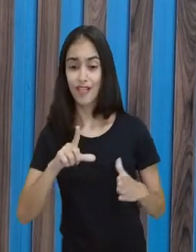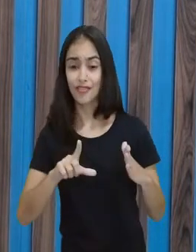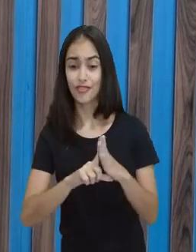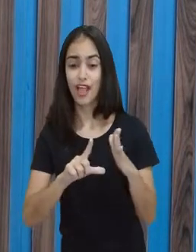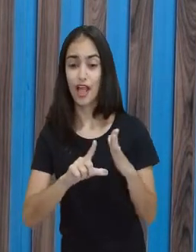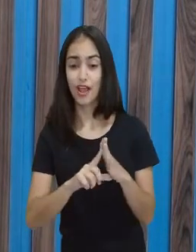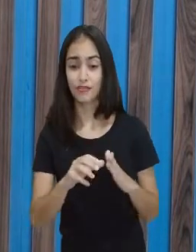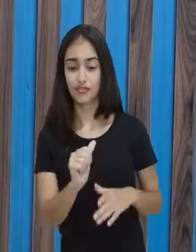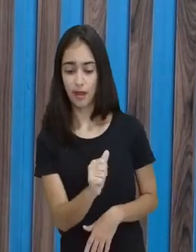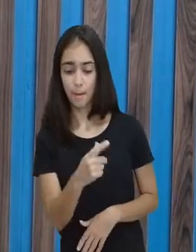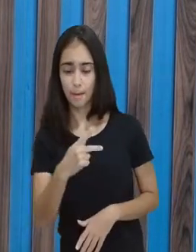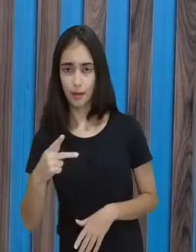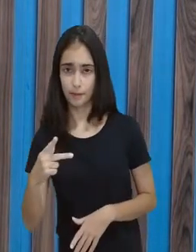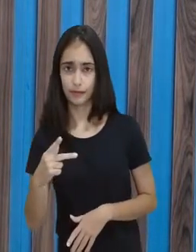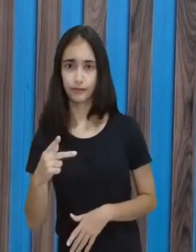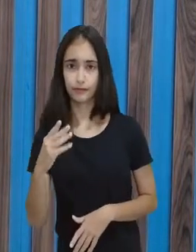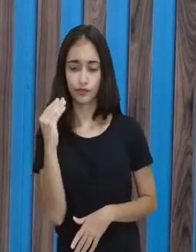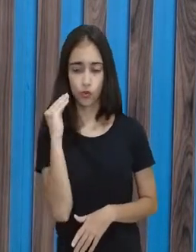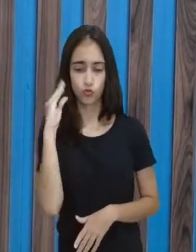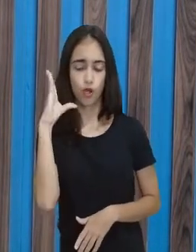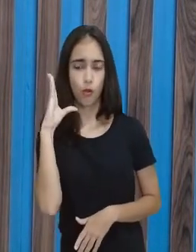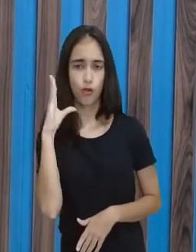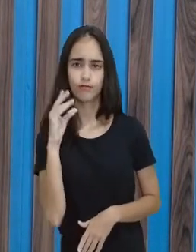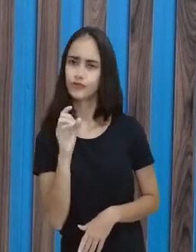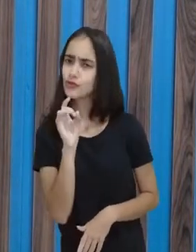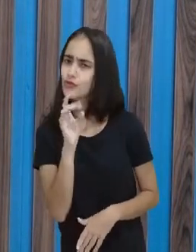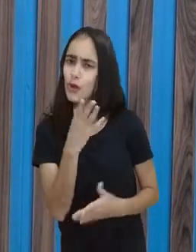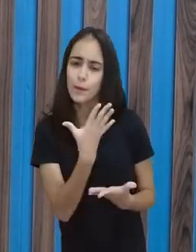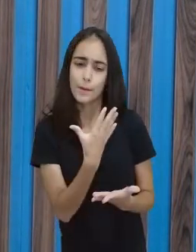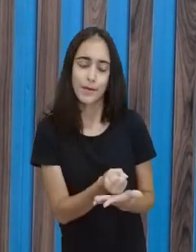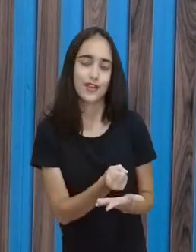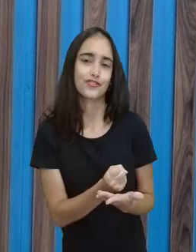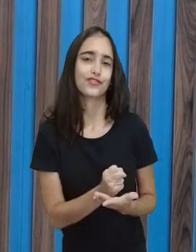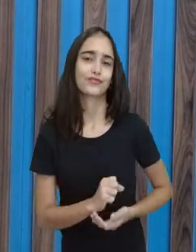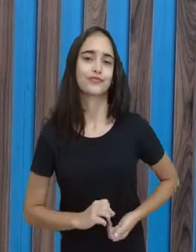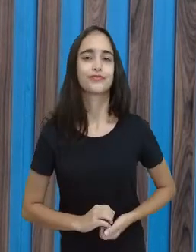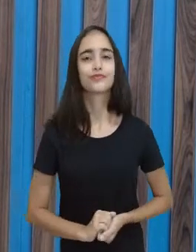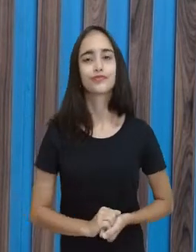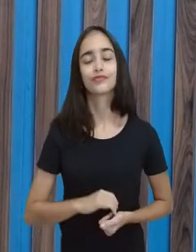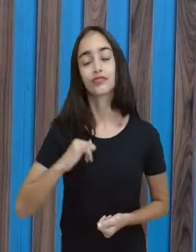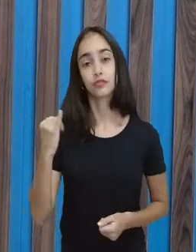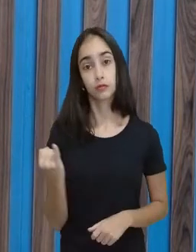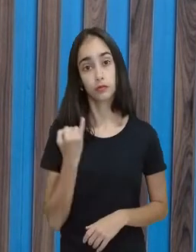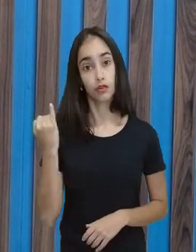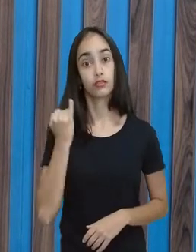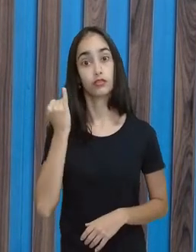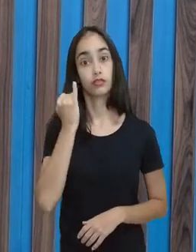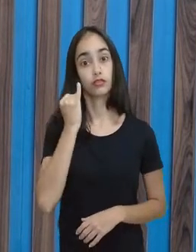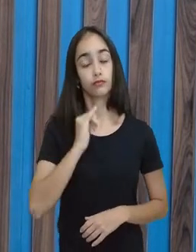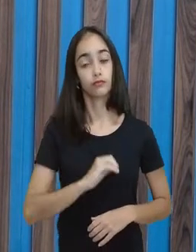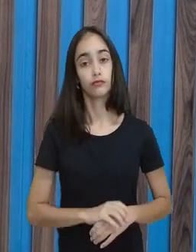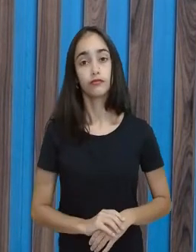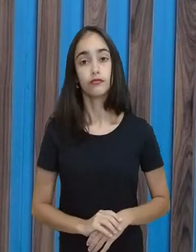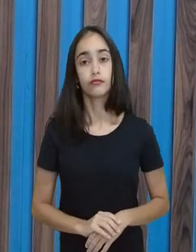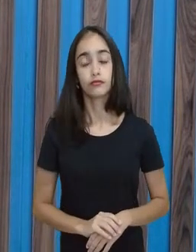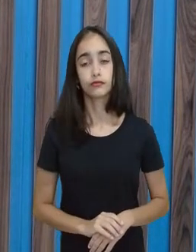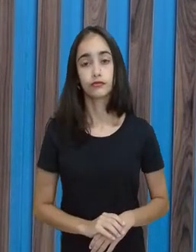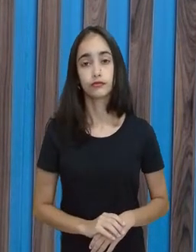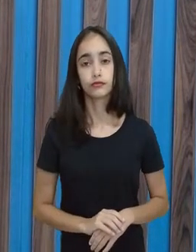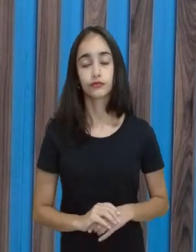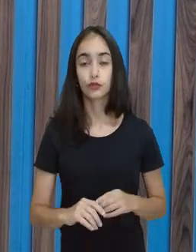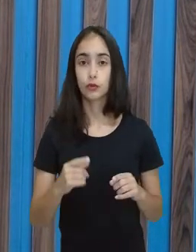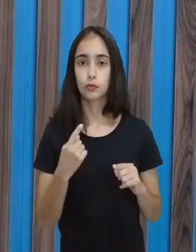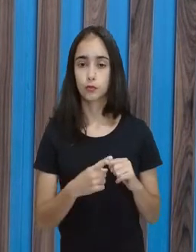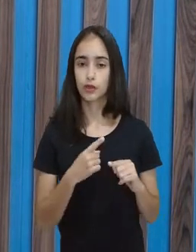teu smartphone e baixa o aplicativo. importante. Para quê? Porque